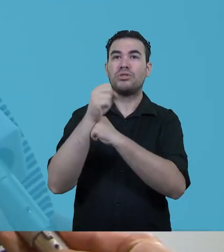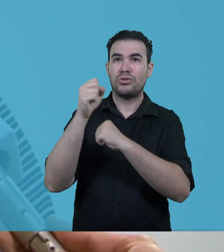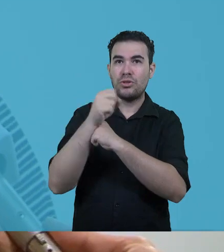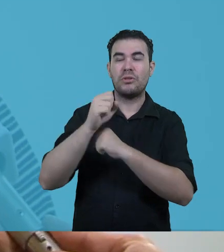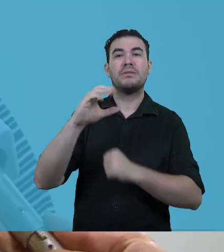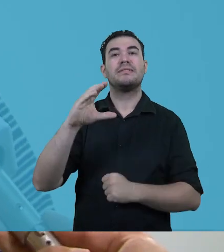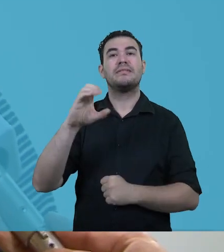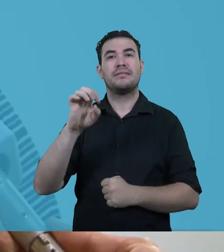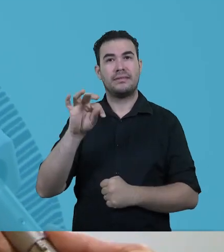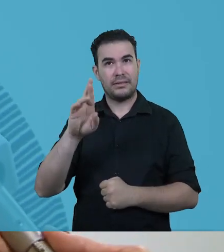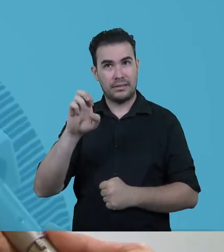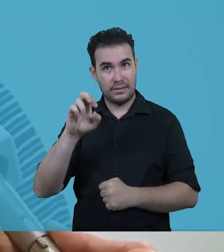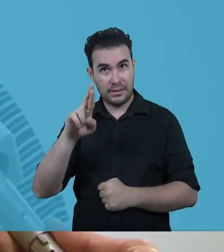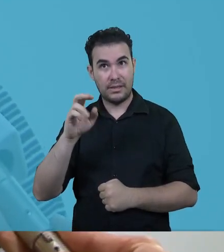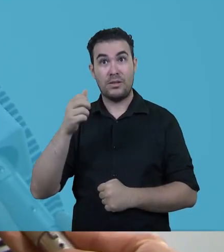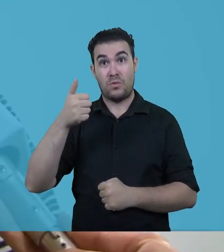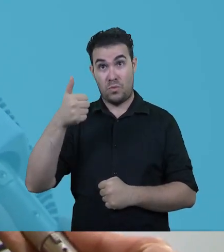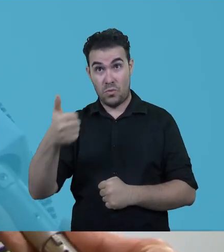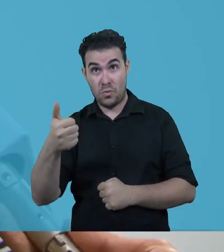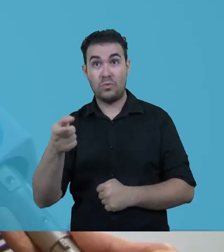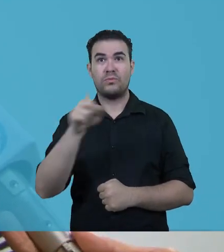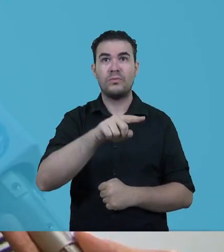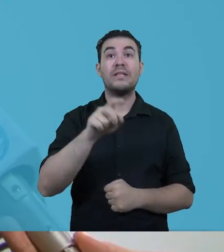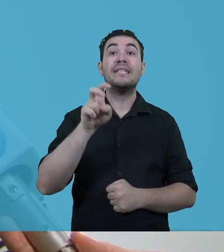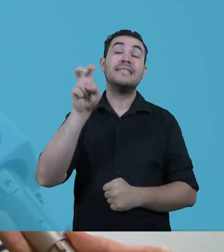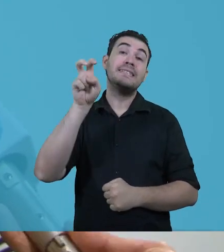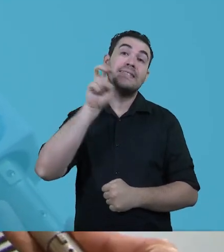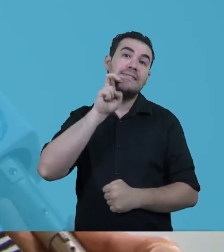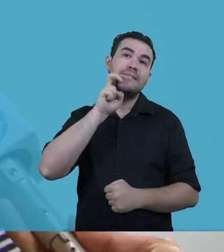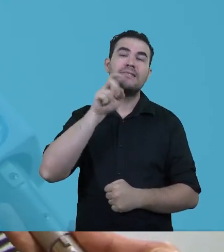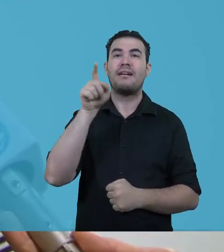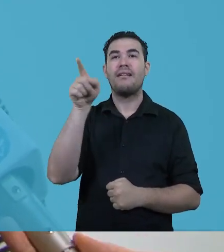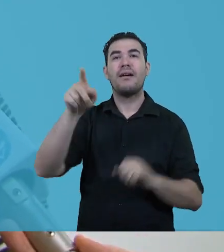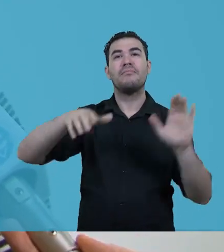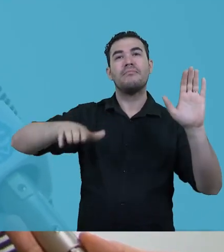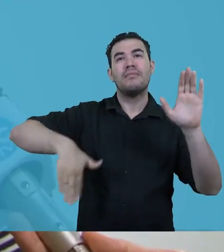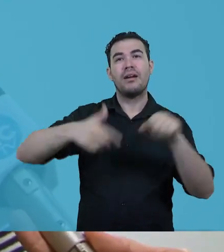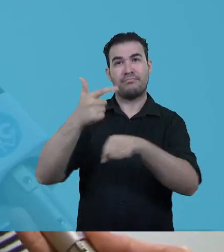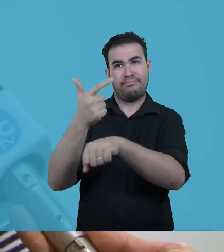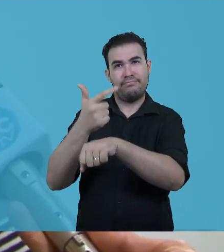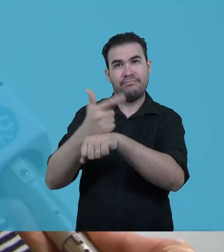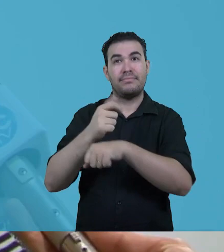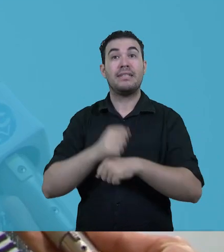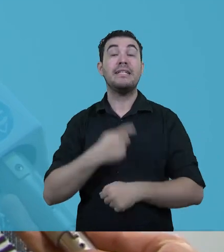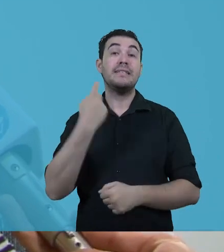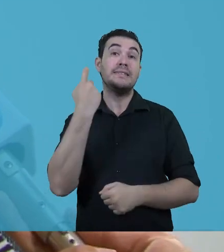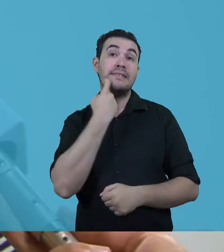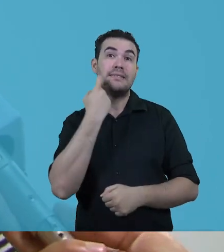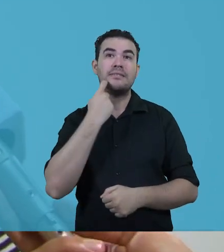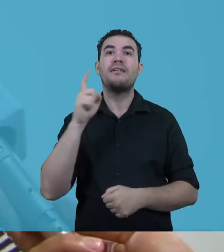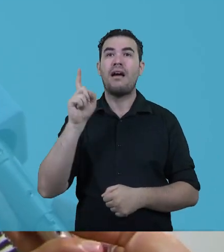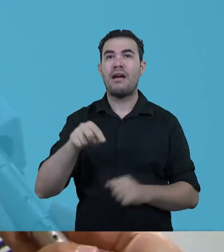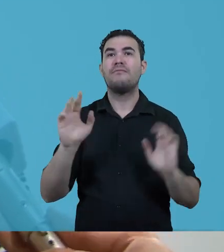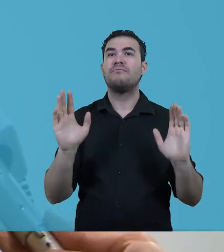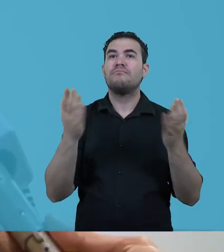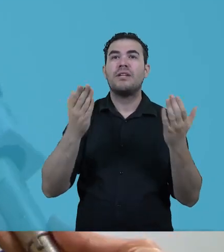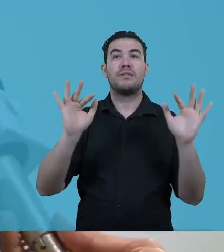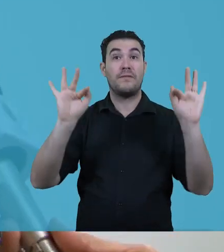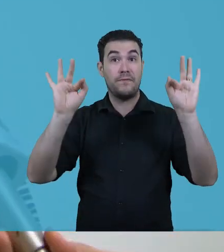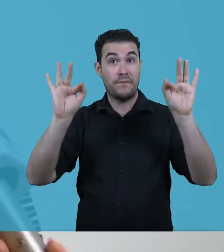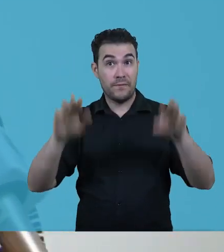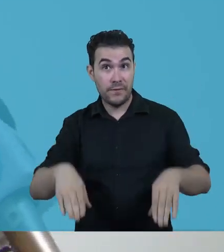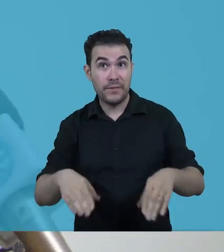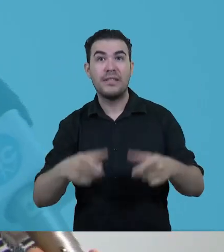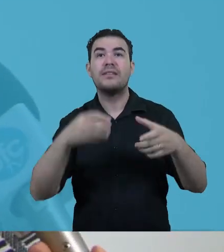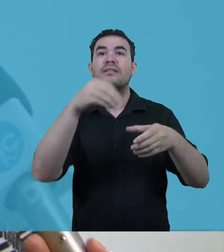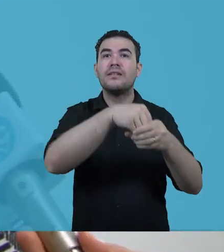sexta-feira no Centrum E, desculpe, na quarta-feira no Centrum, na quinta-feira na Beira-Mar E na sexta-feira vai ser uma solenidade